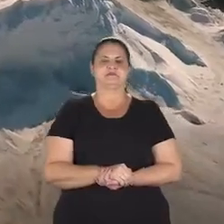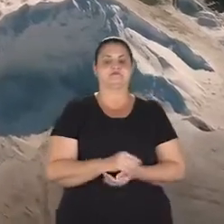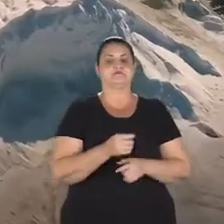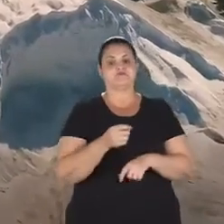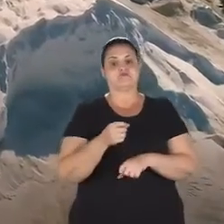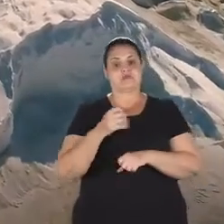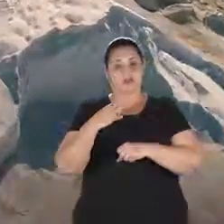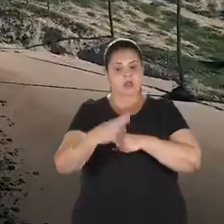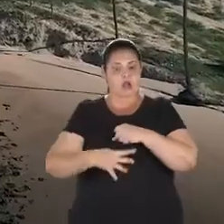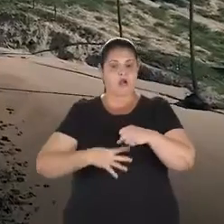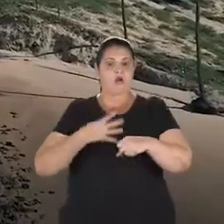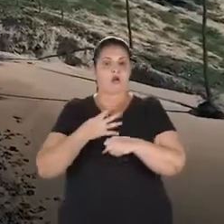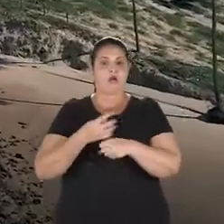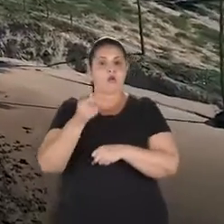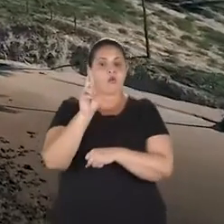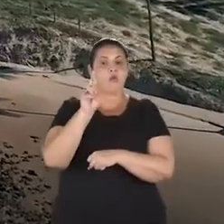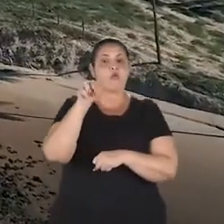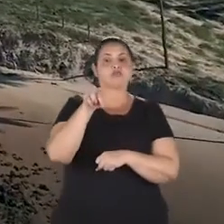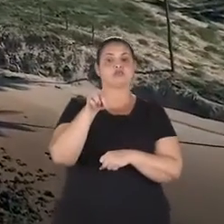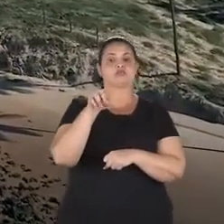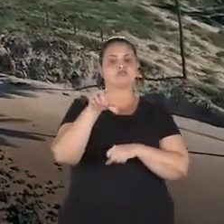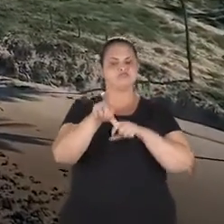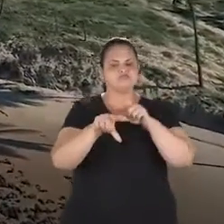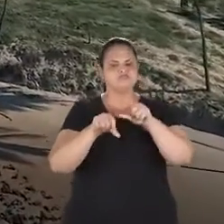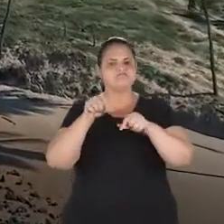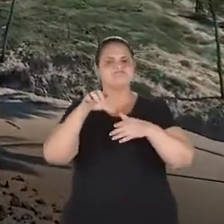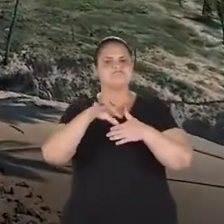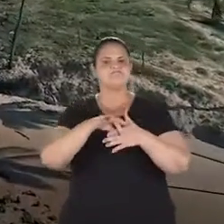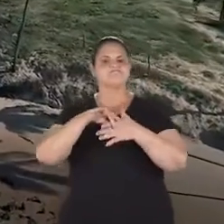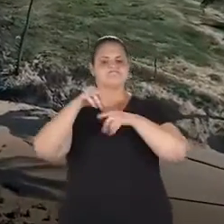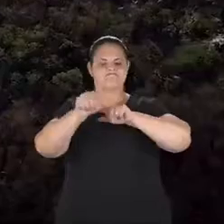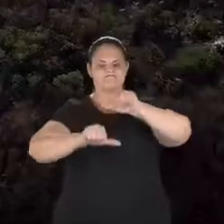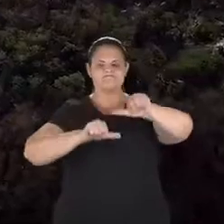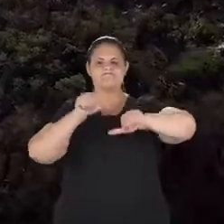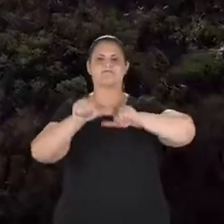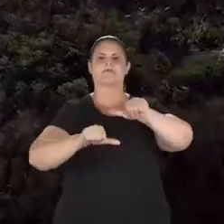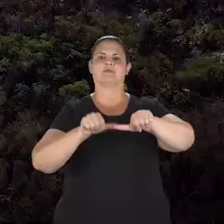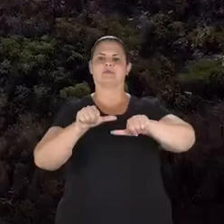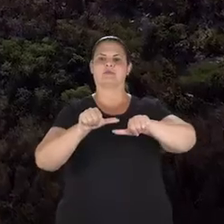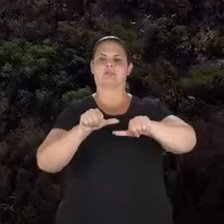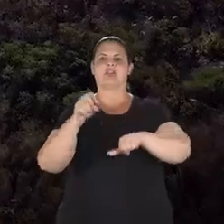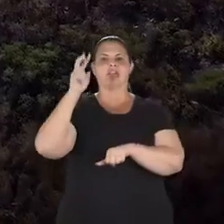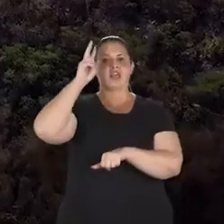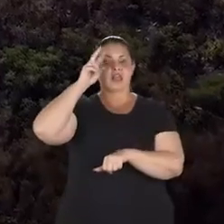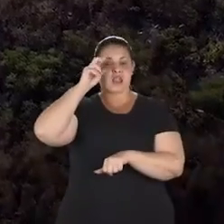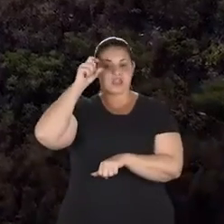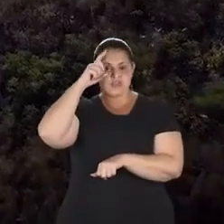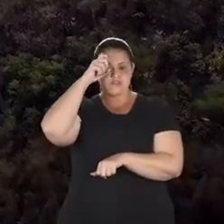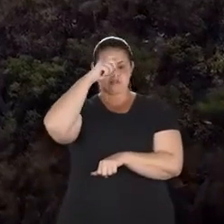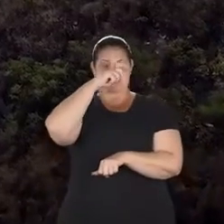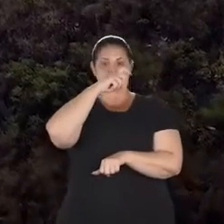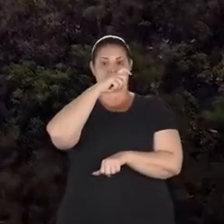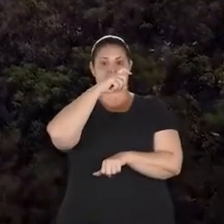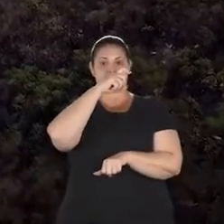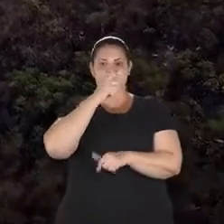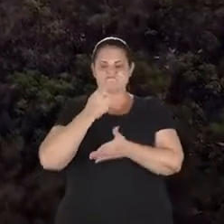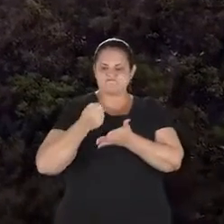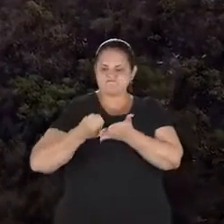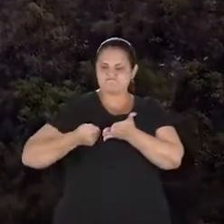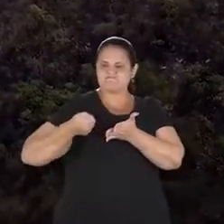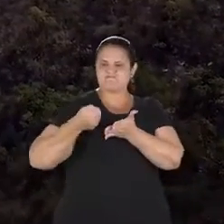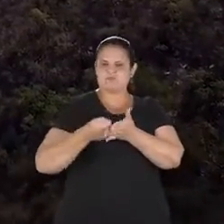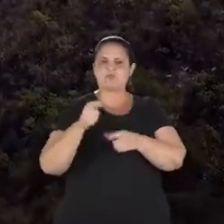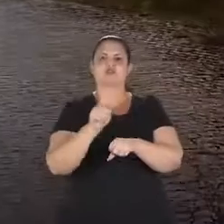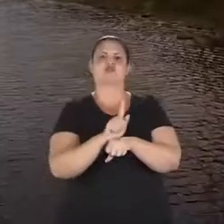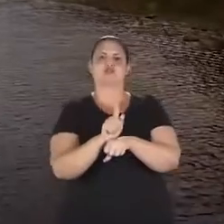Há quatro anos, o Rio Grande do Norte escolheu andar pra frente. Lembrando das dificuldades